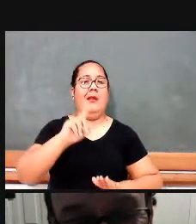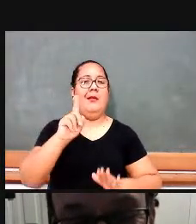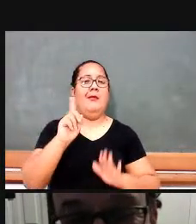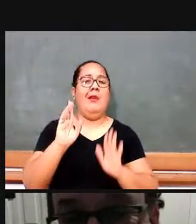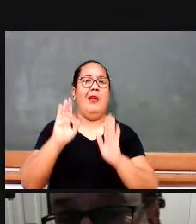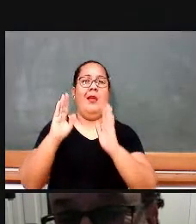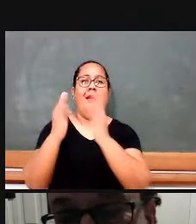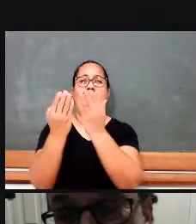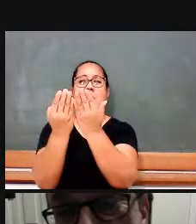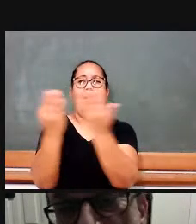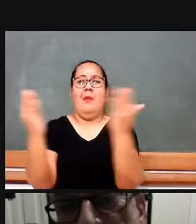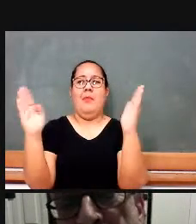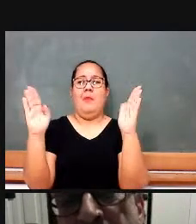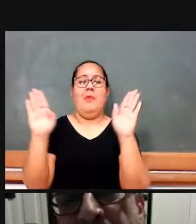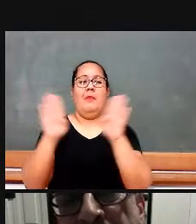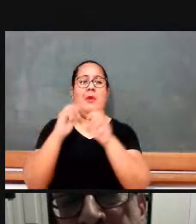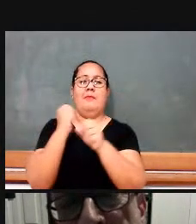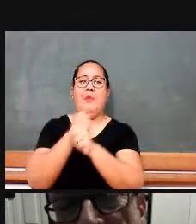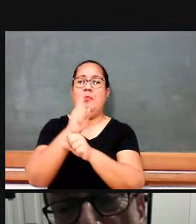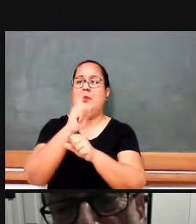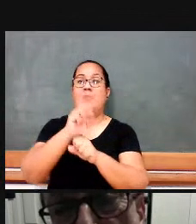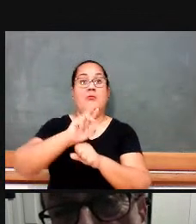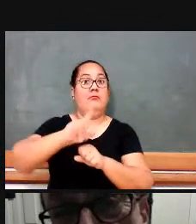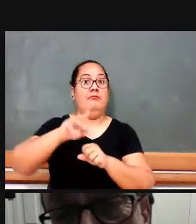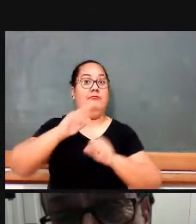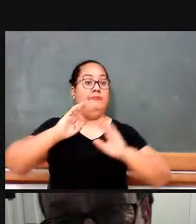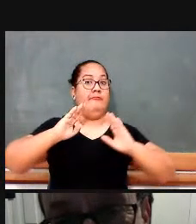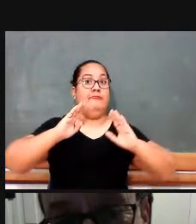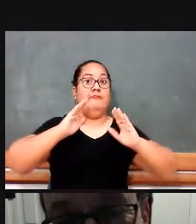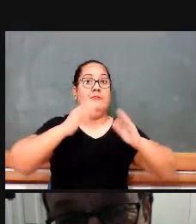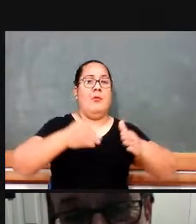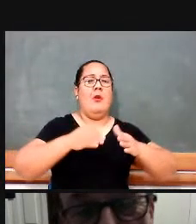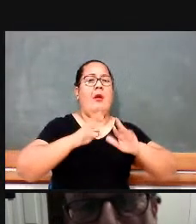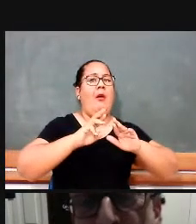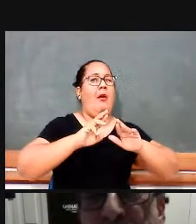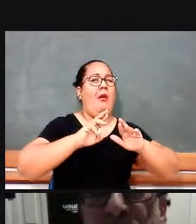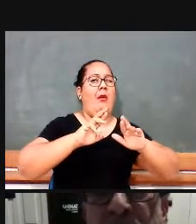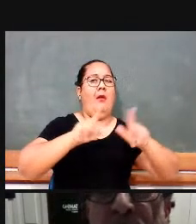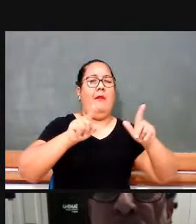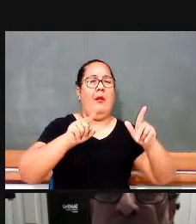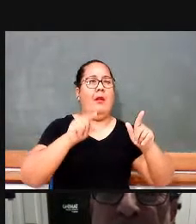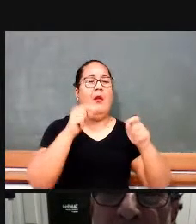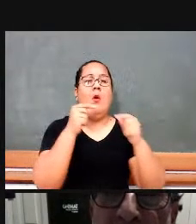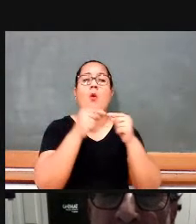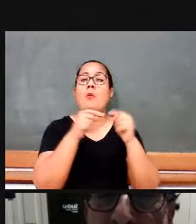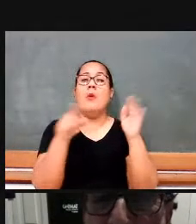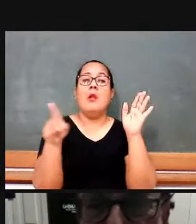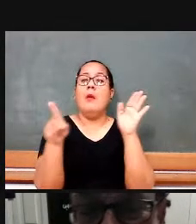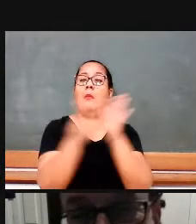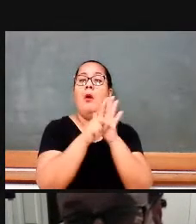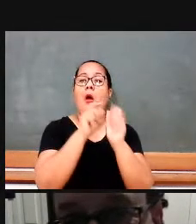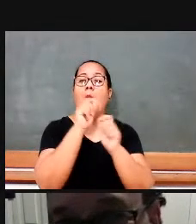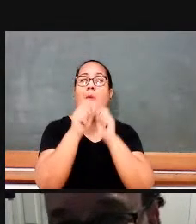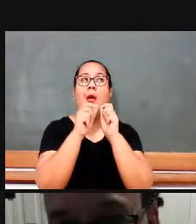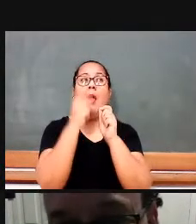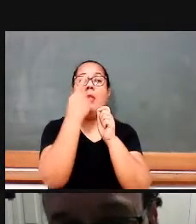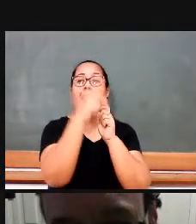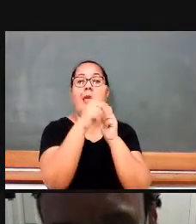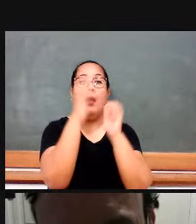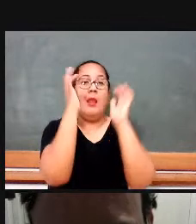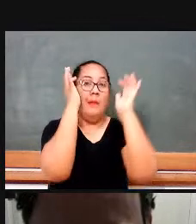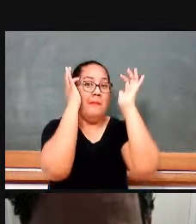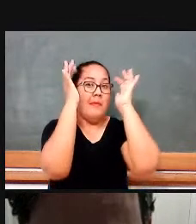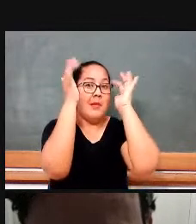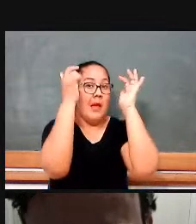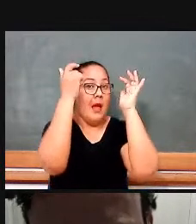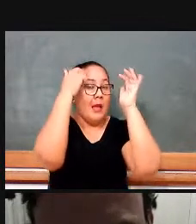e coisas dessa natureza. Não, ela entra com outro status agora no sentido do pensamento lógico.